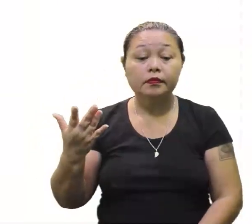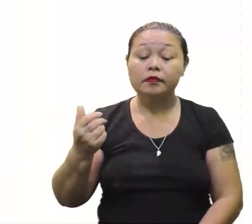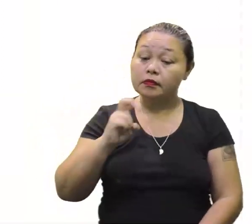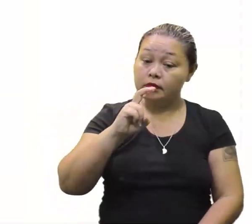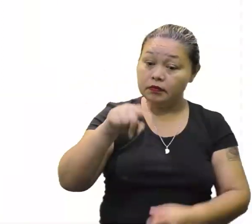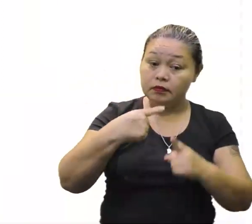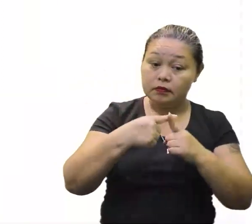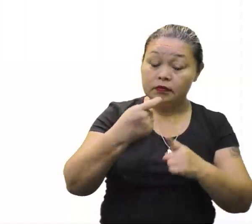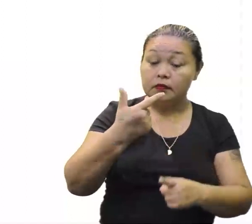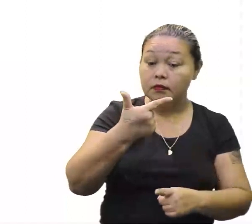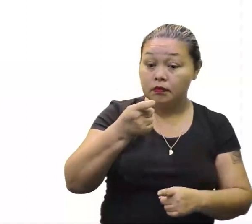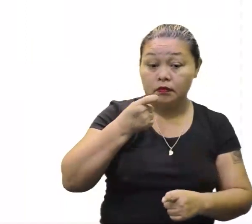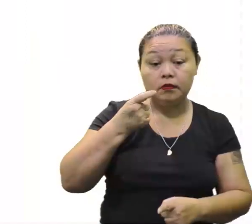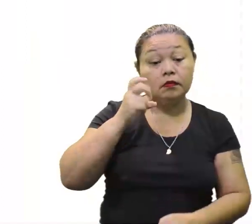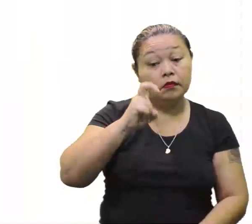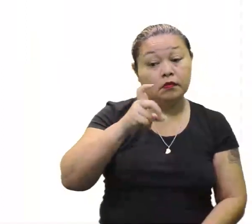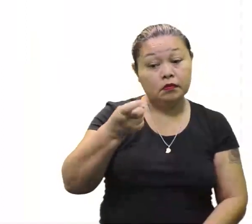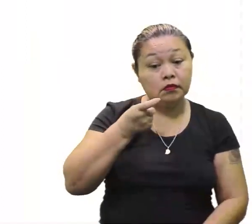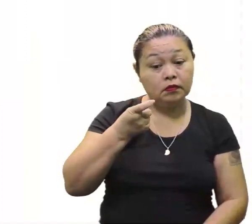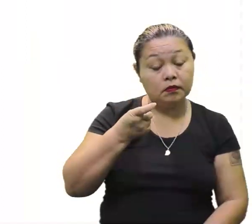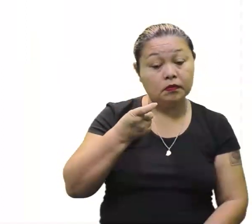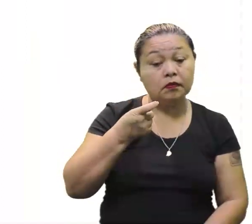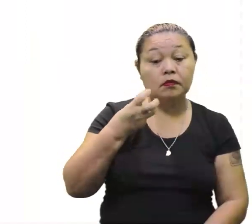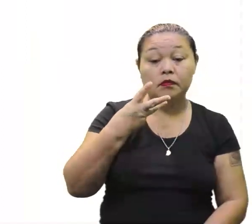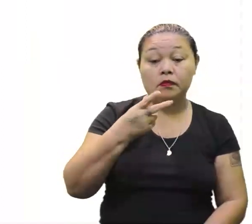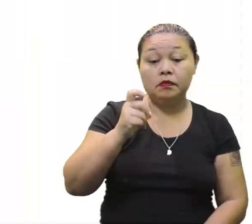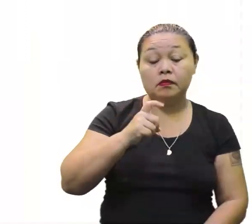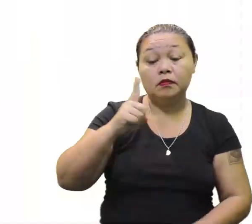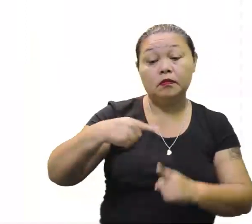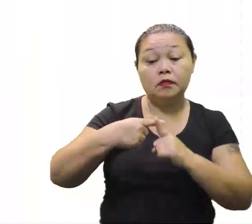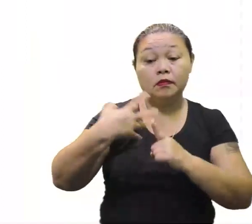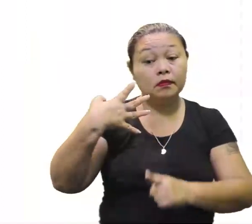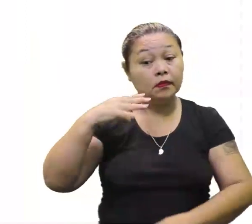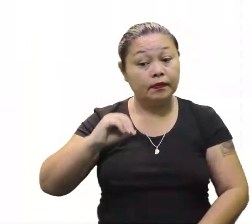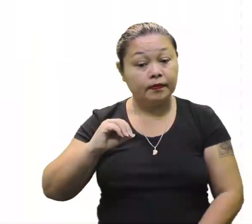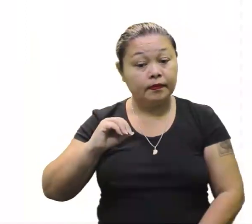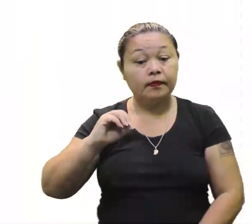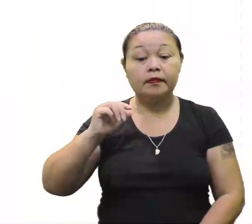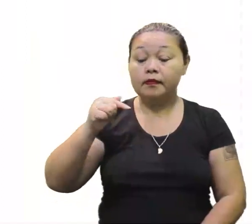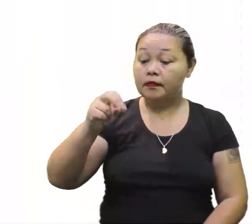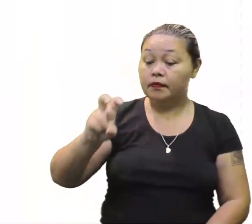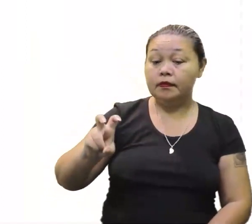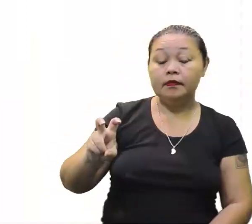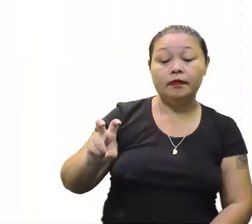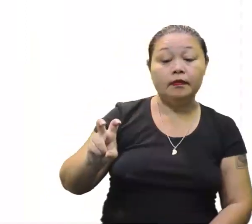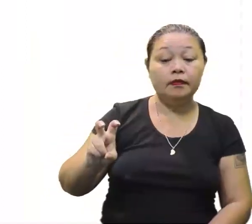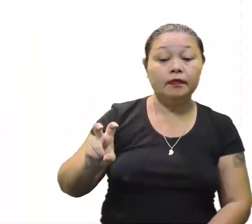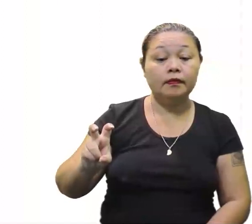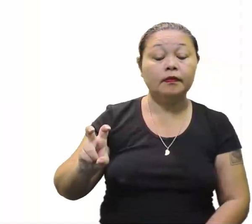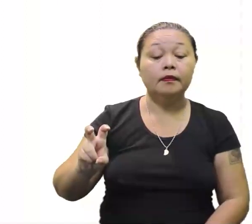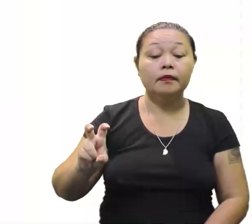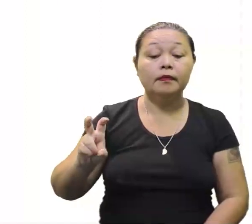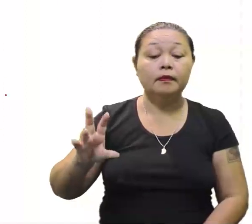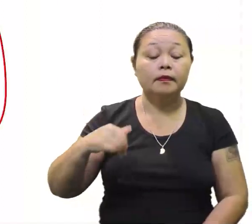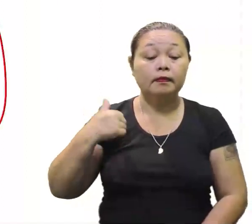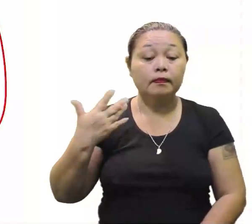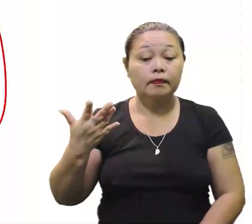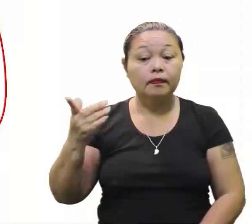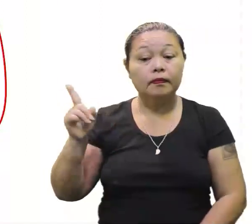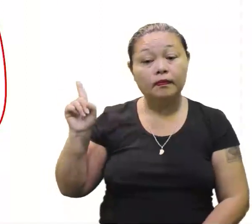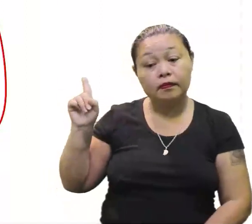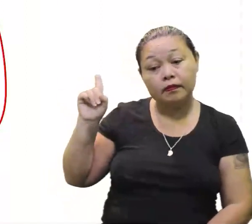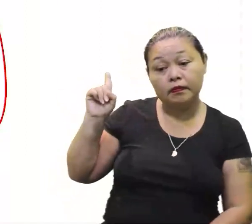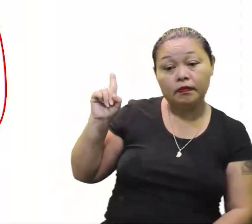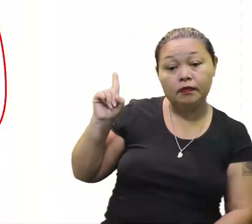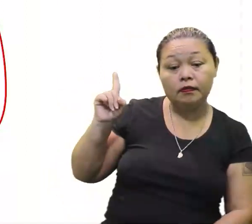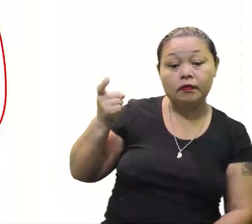mais 2X? 5X. 5X. 35 mais 40? 75. 75. Vamos aqui no